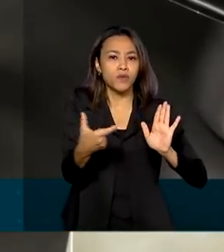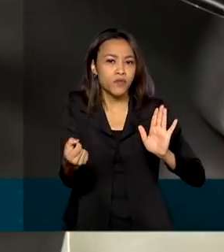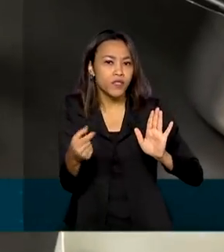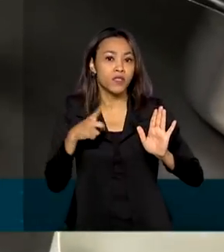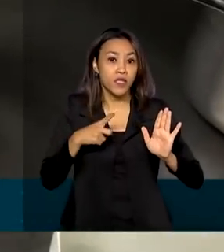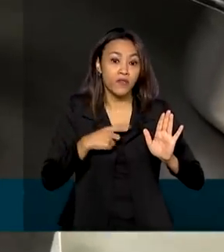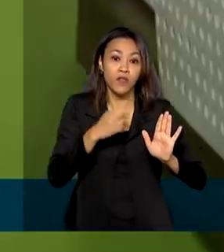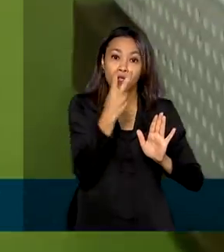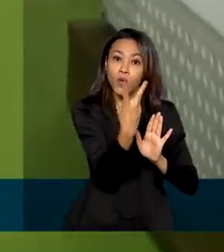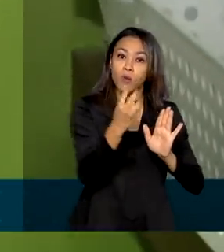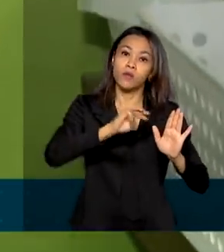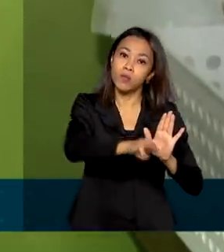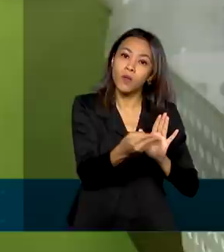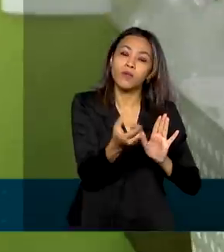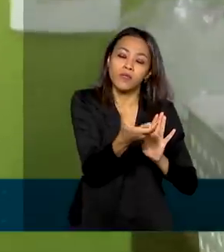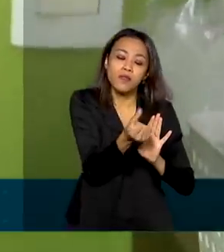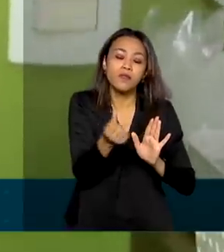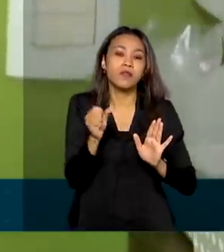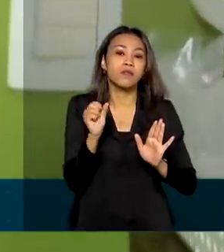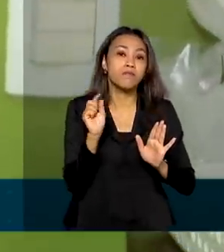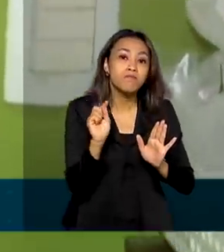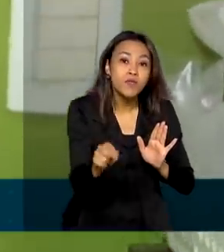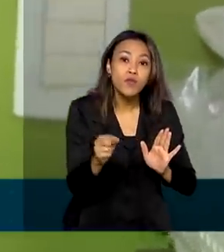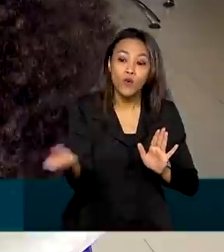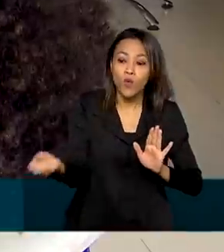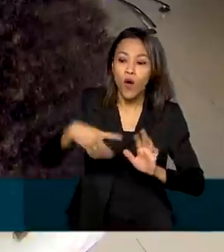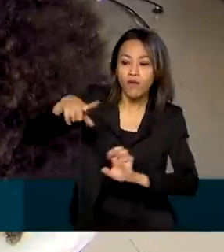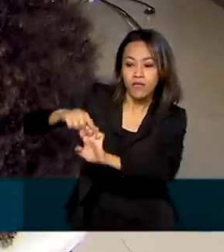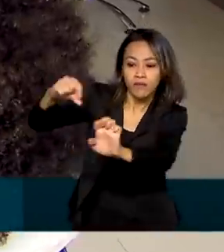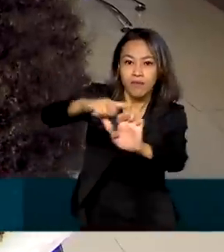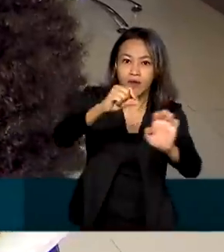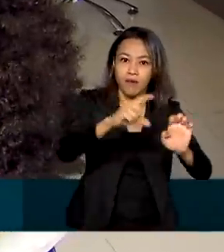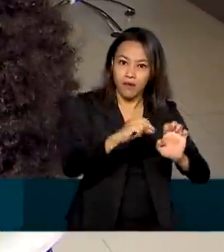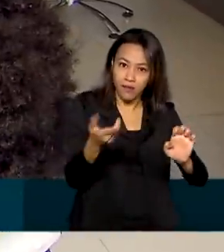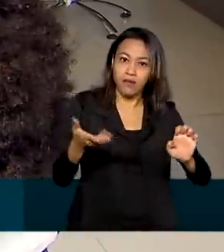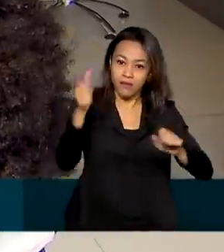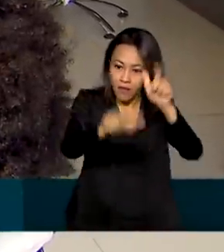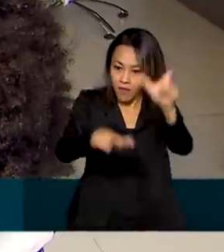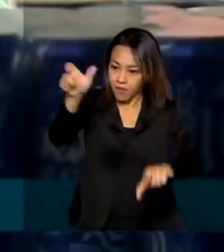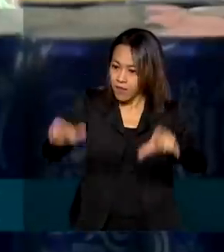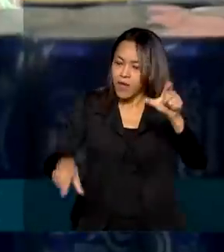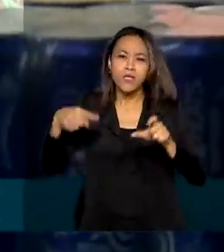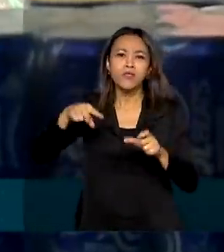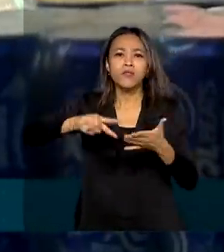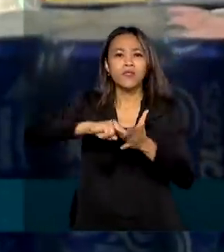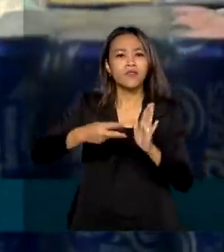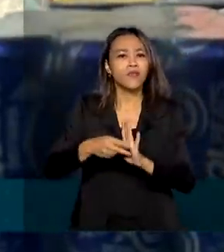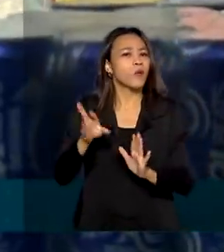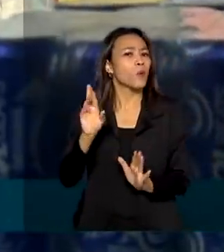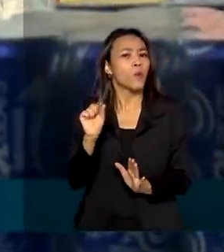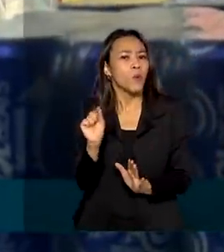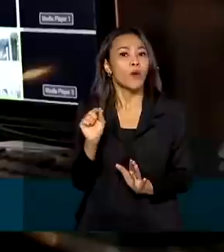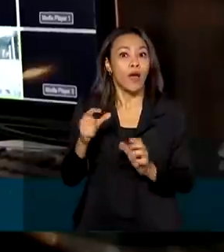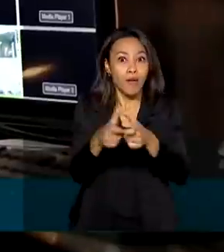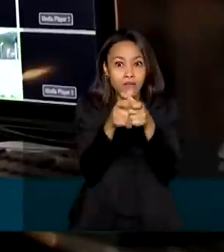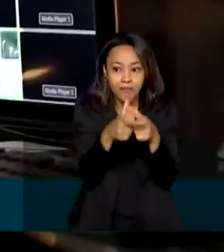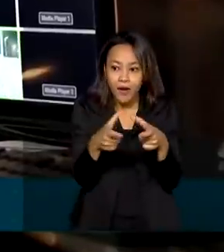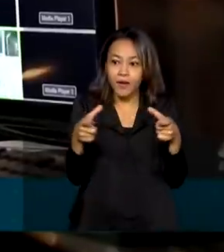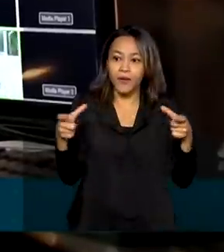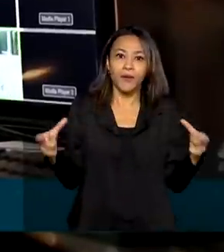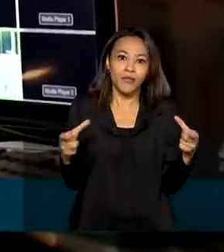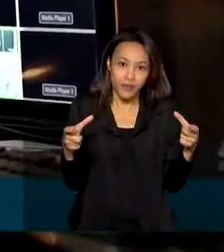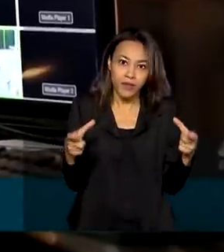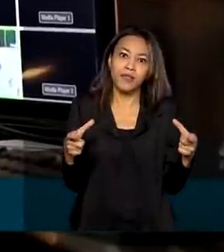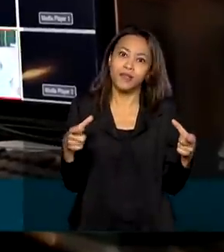,6 milhões de novos microempreendedores individuais. Esse perfil representa hoje a maioria dos negócios